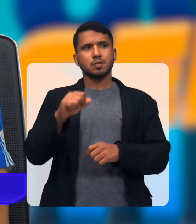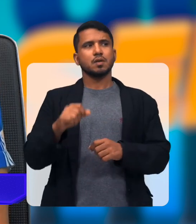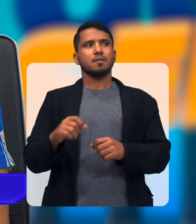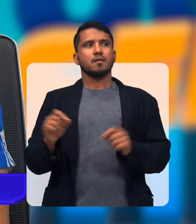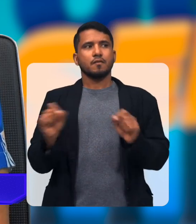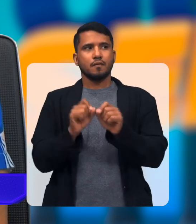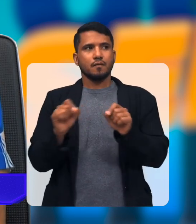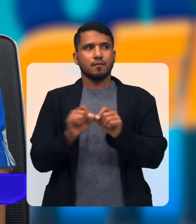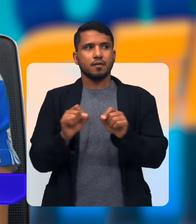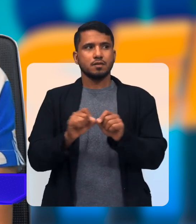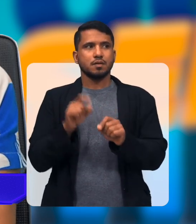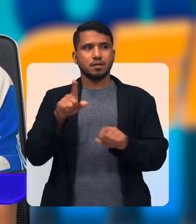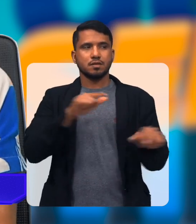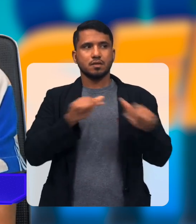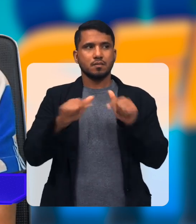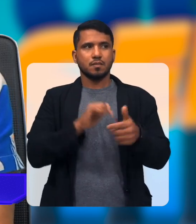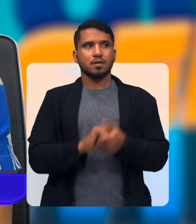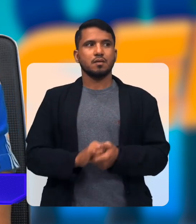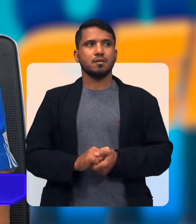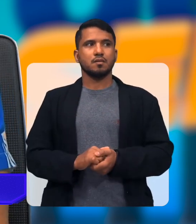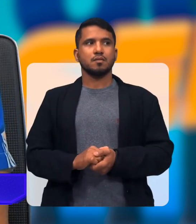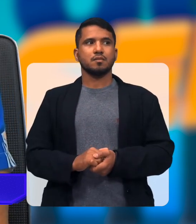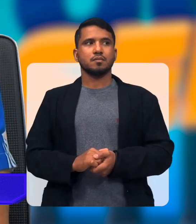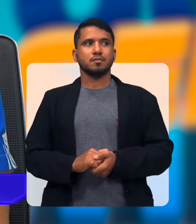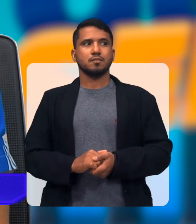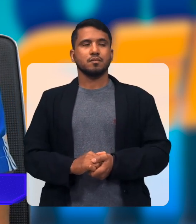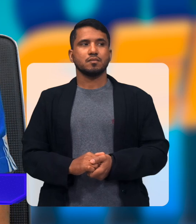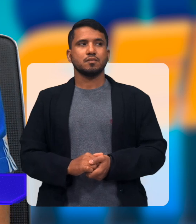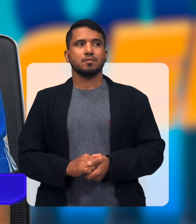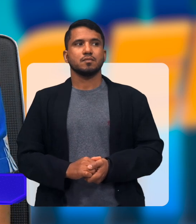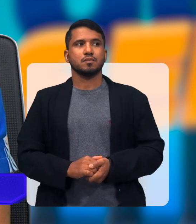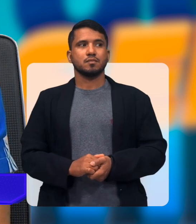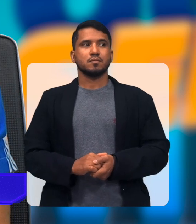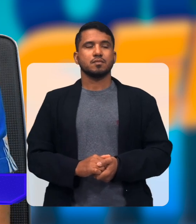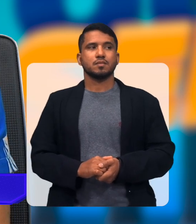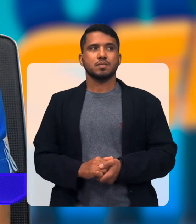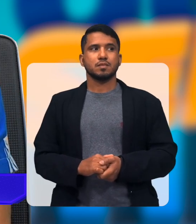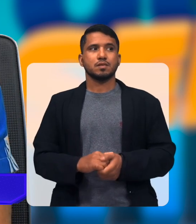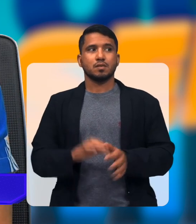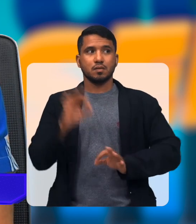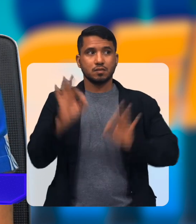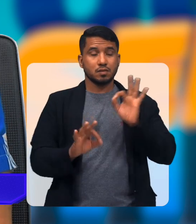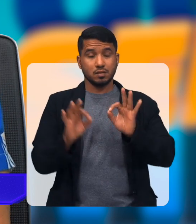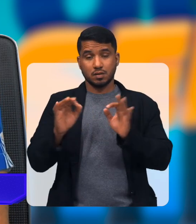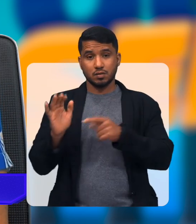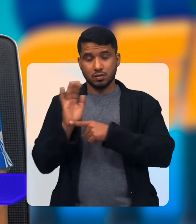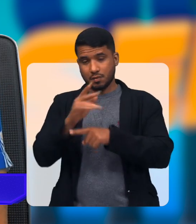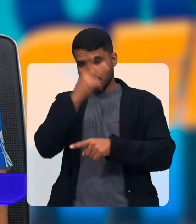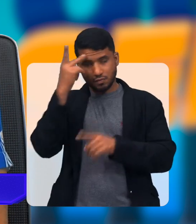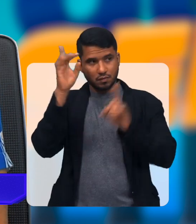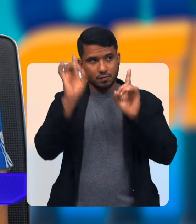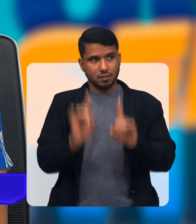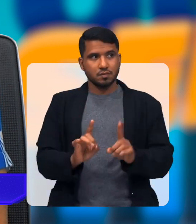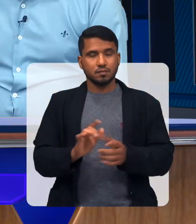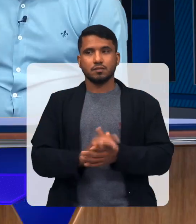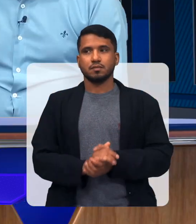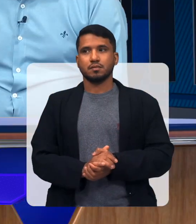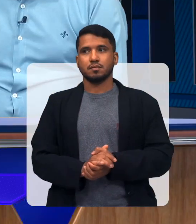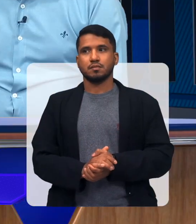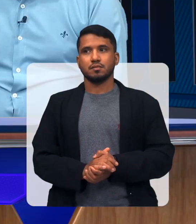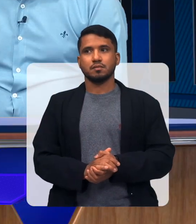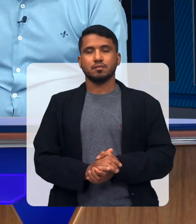Aptos A fazer Esse trabalho De... De habilitação Da pessoa com deficiência